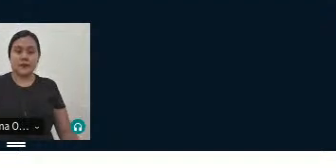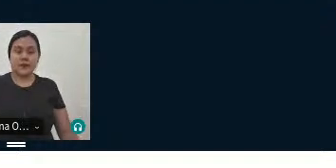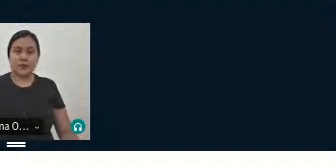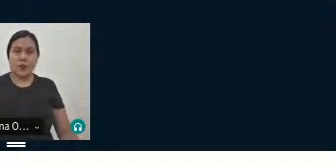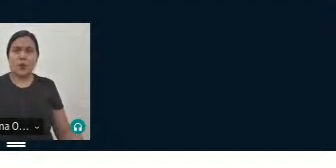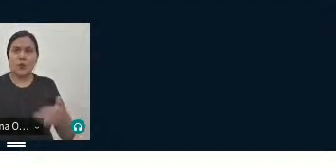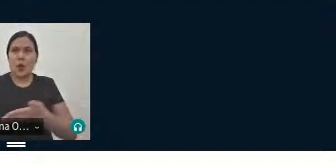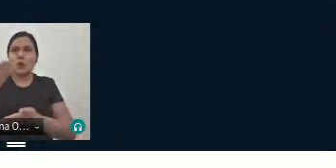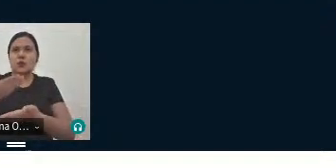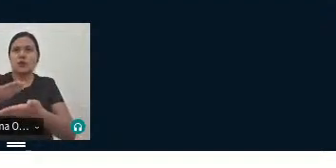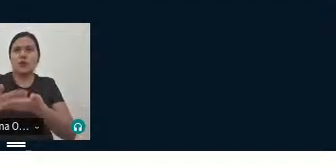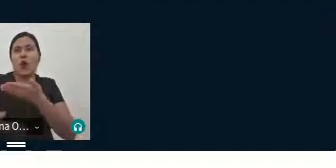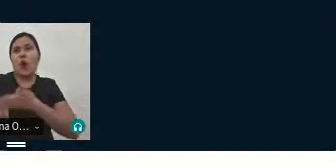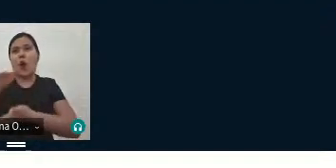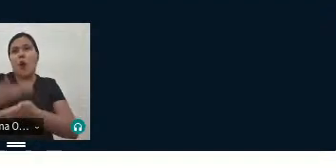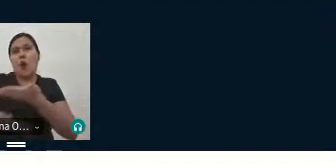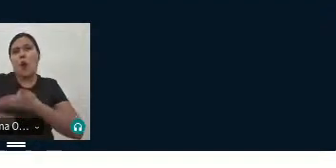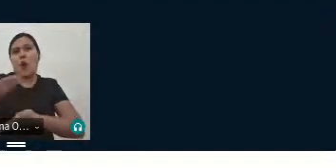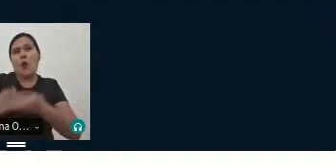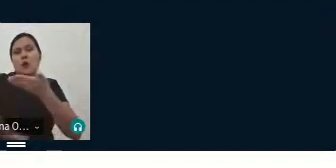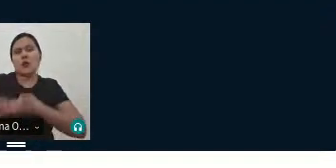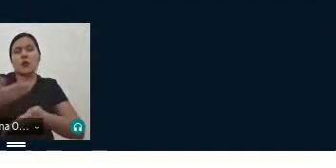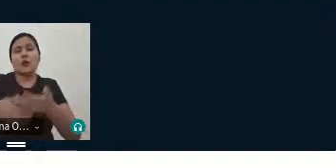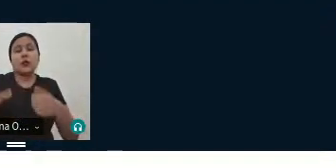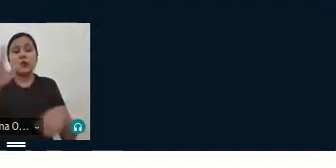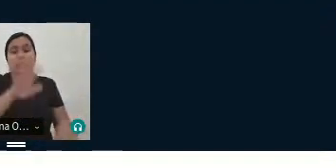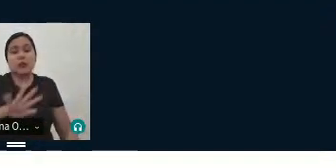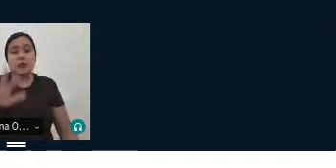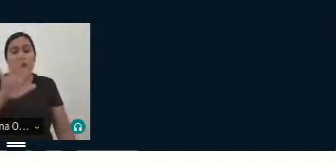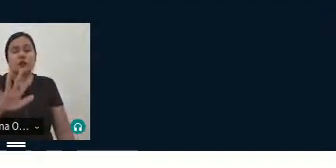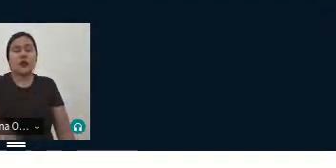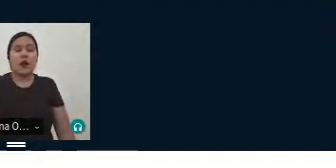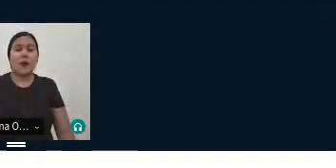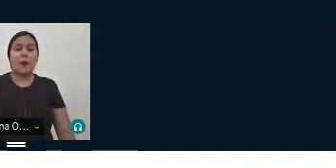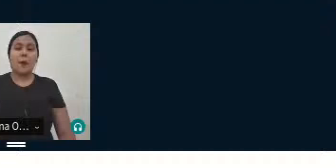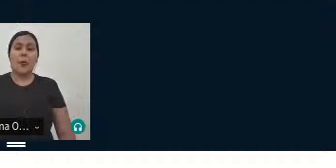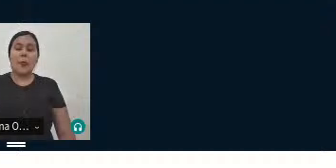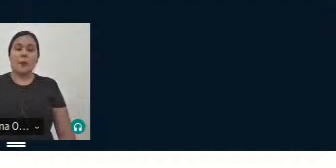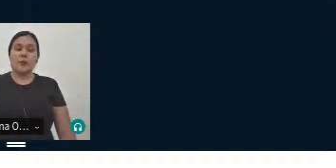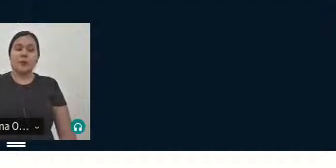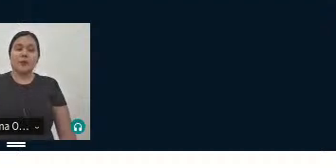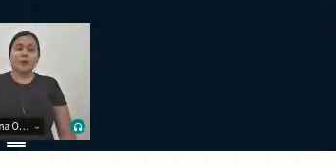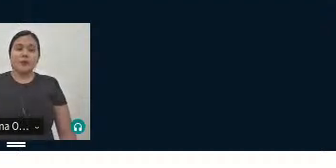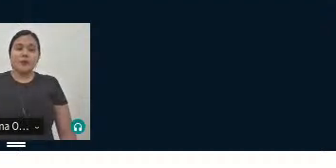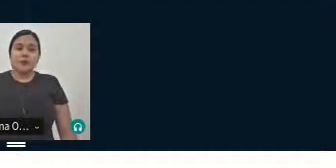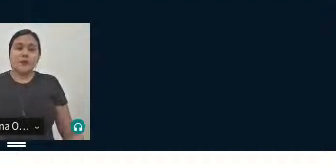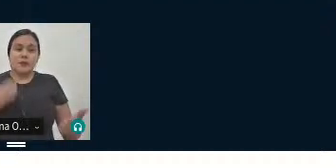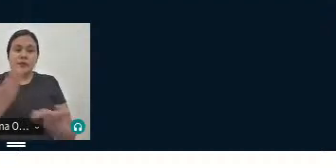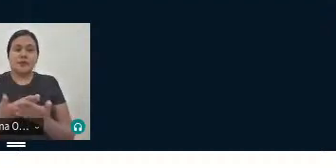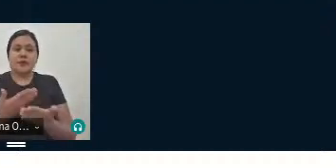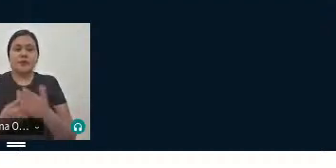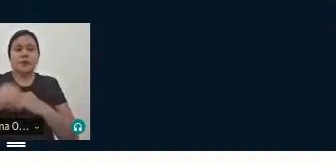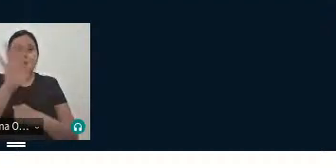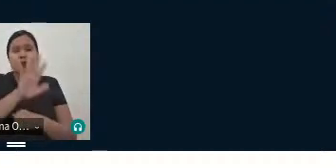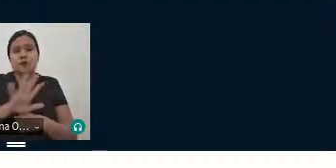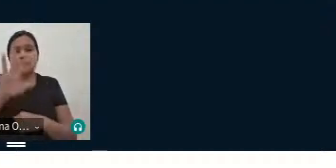contribuição nessa área é muito, ela dá relevo, né, aos estudos da área.